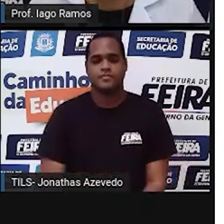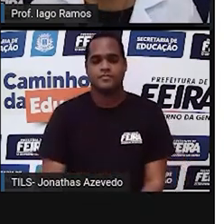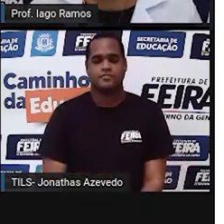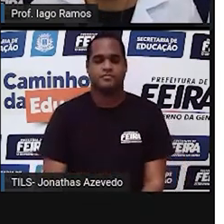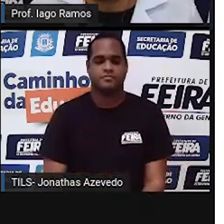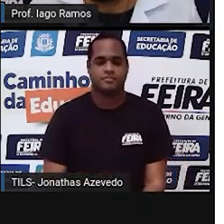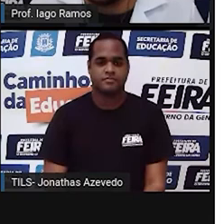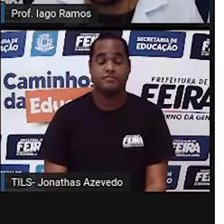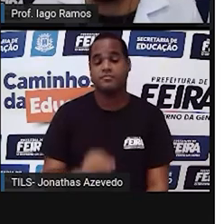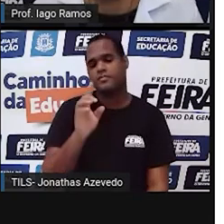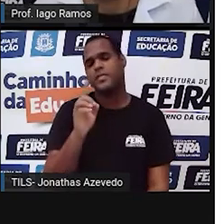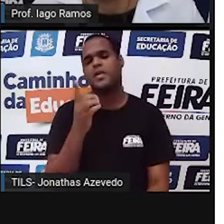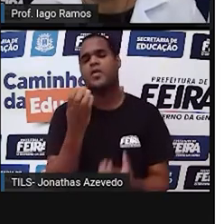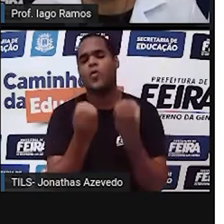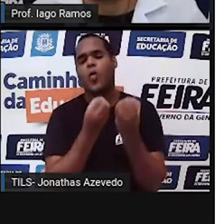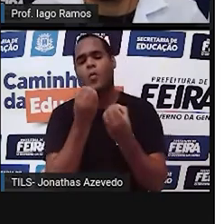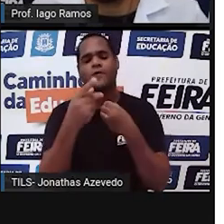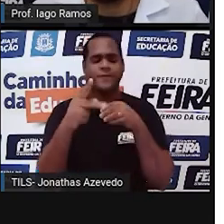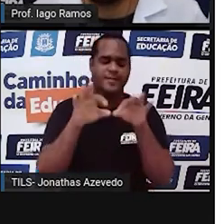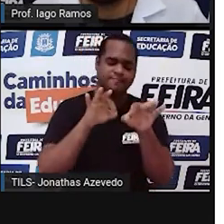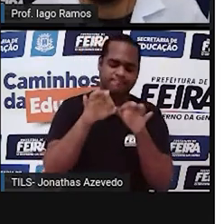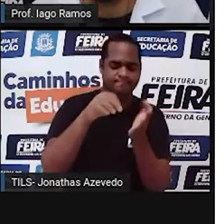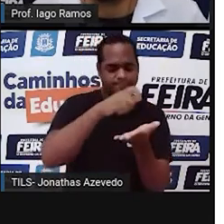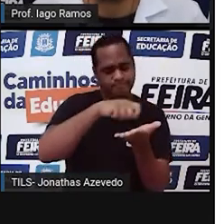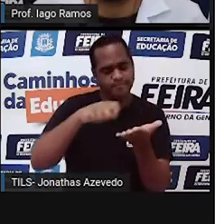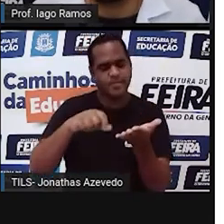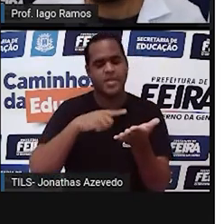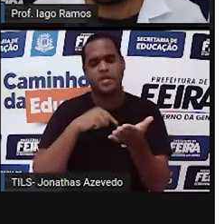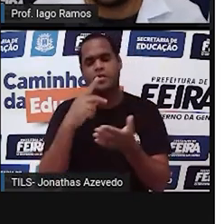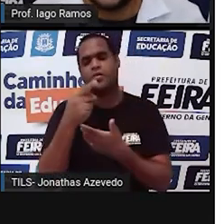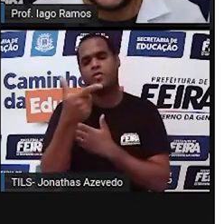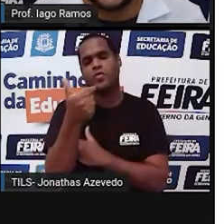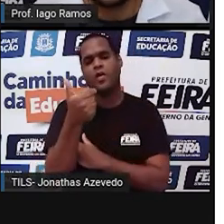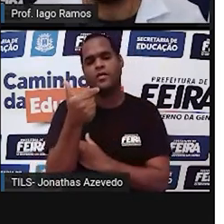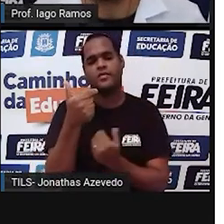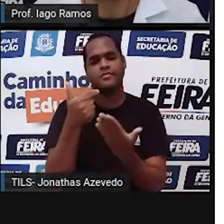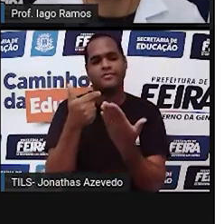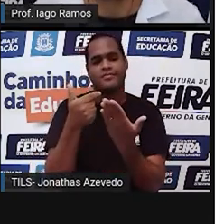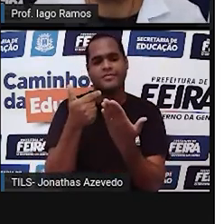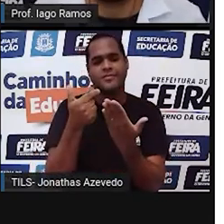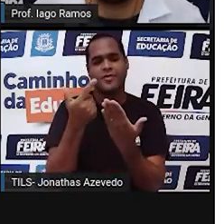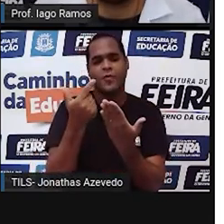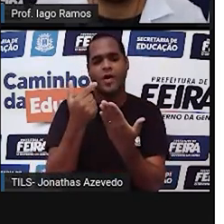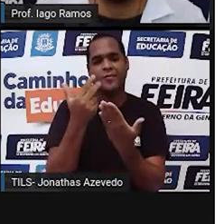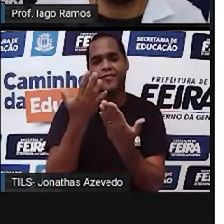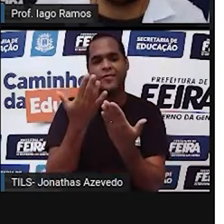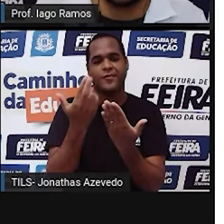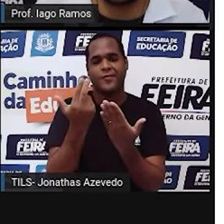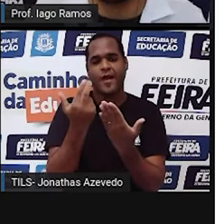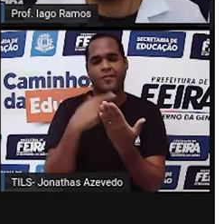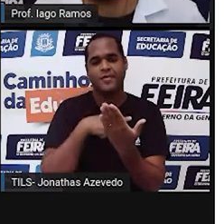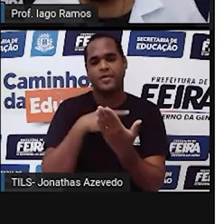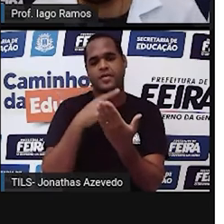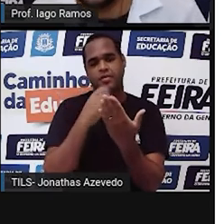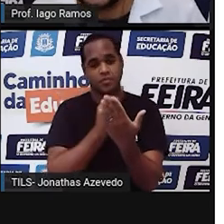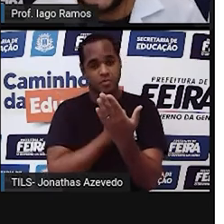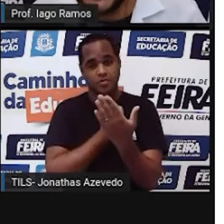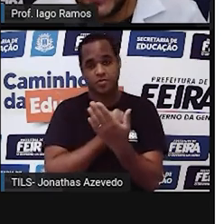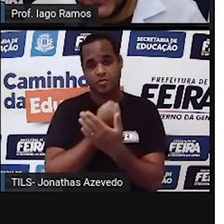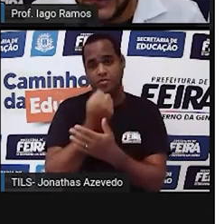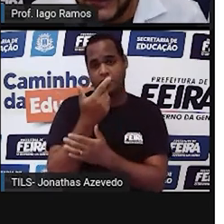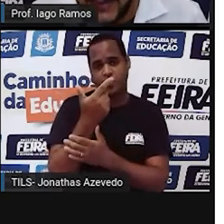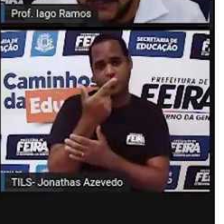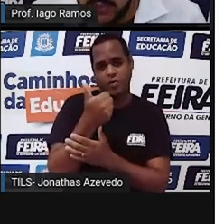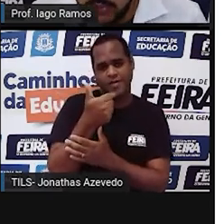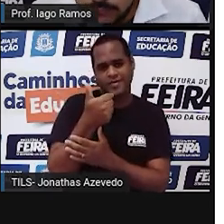Então, de que maneira está escrito o número 12, como está ali? Os algarismos 1 seguido do 2.